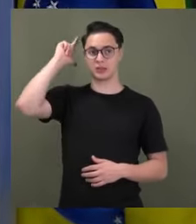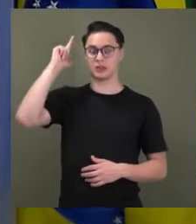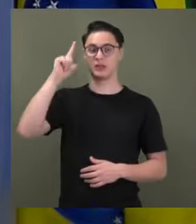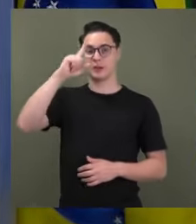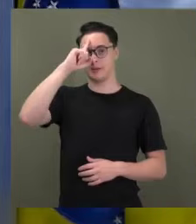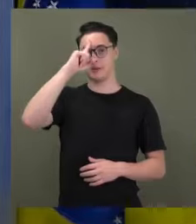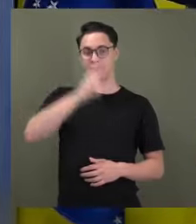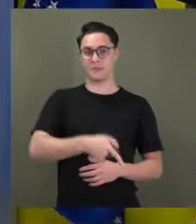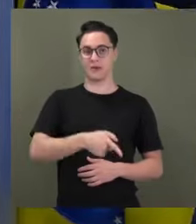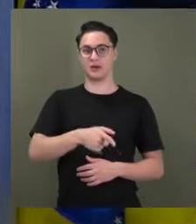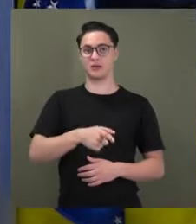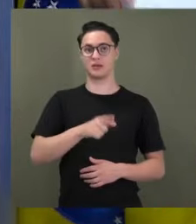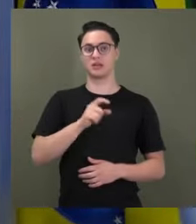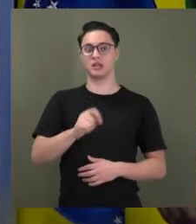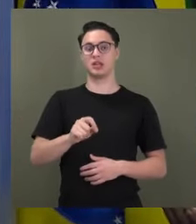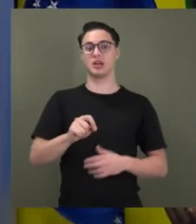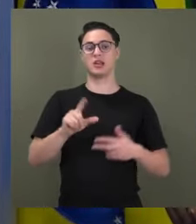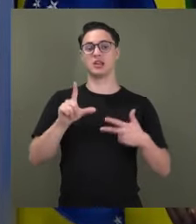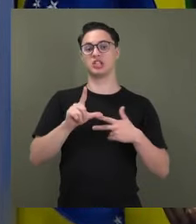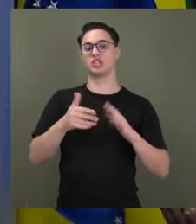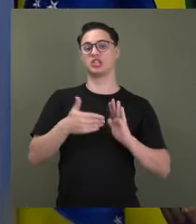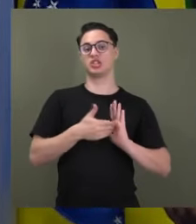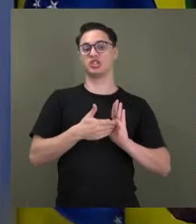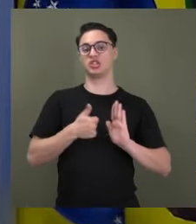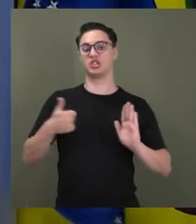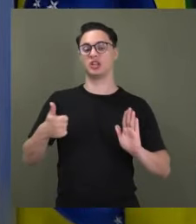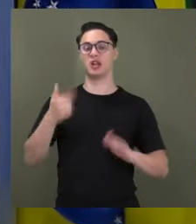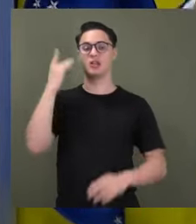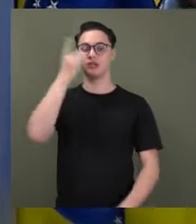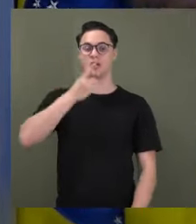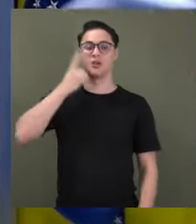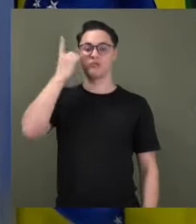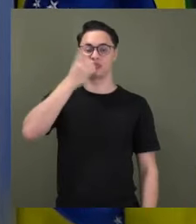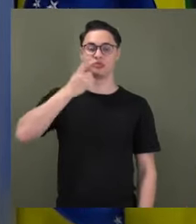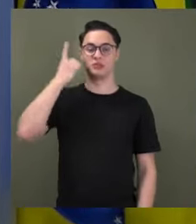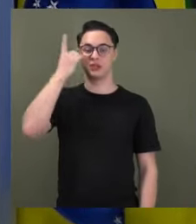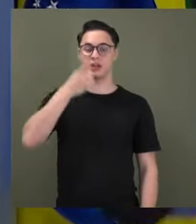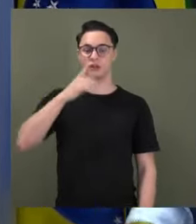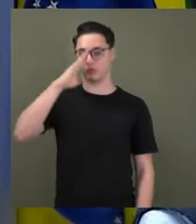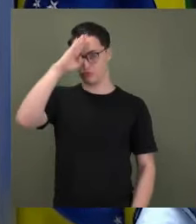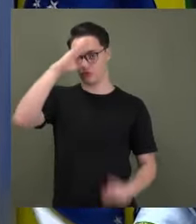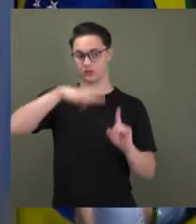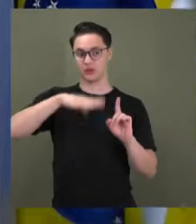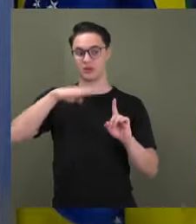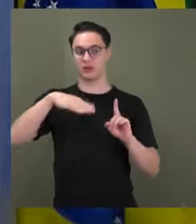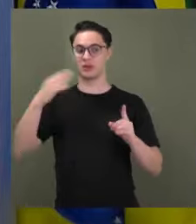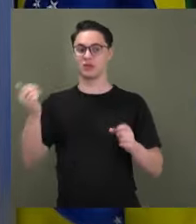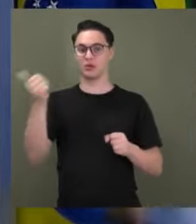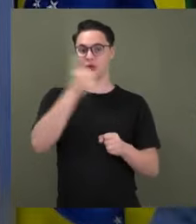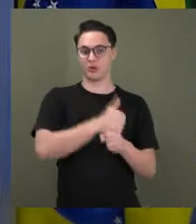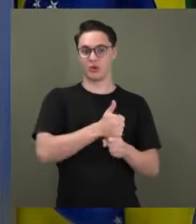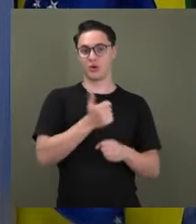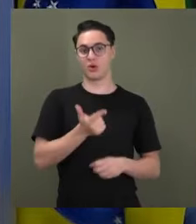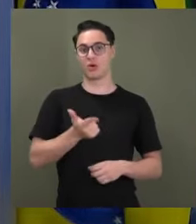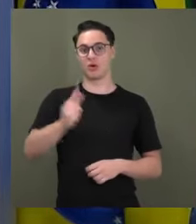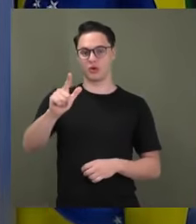tirar deputado bolsonarista e dar posse a outro deputado de outro partido, mais à esquerda.